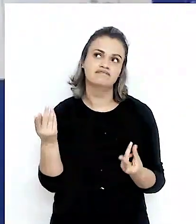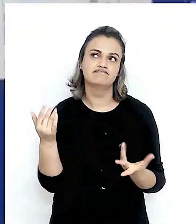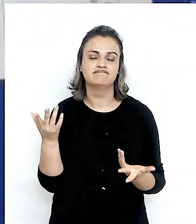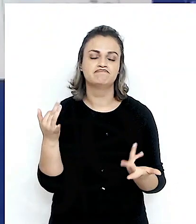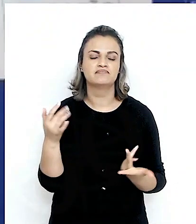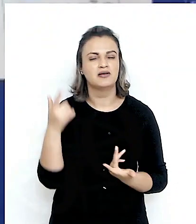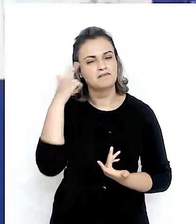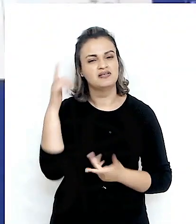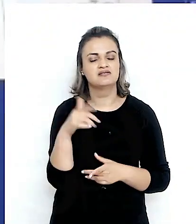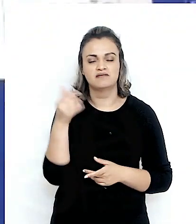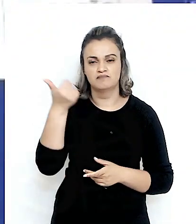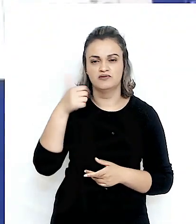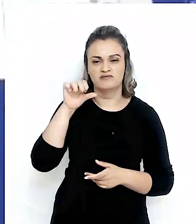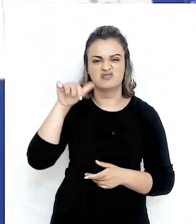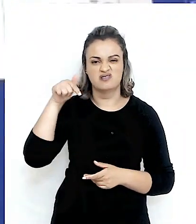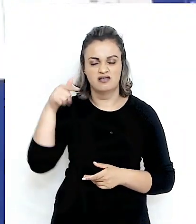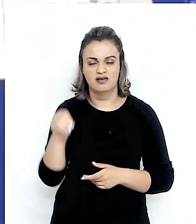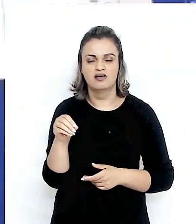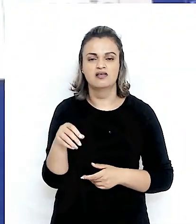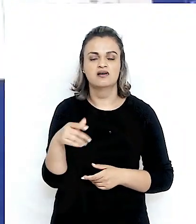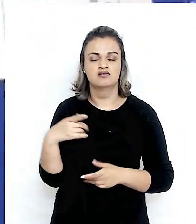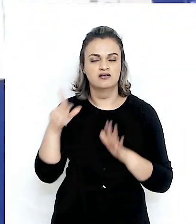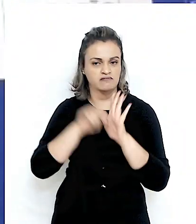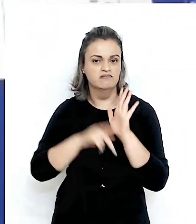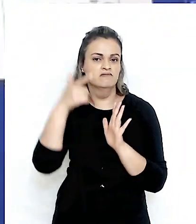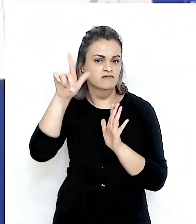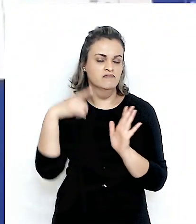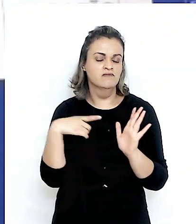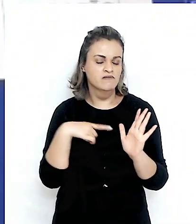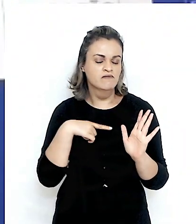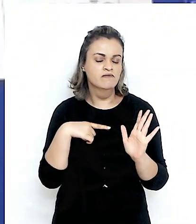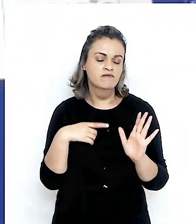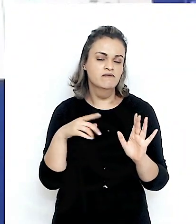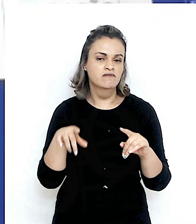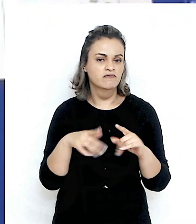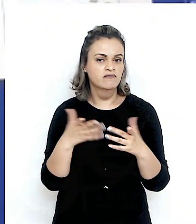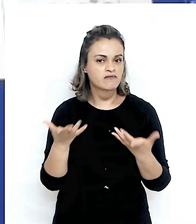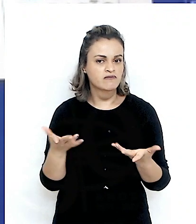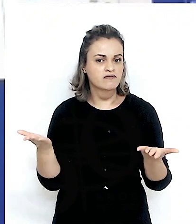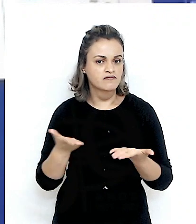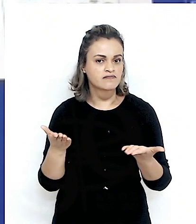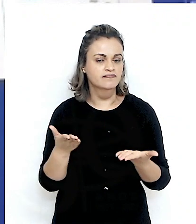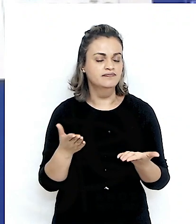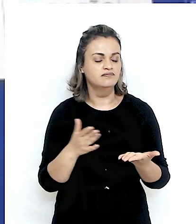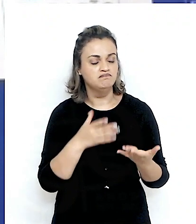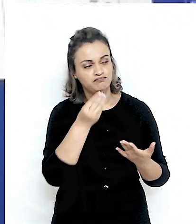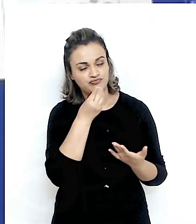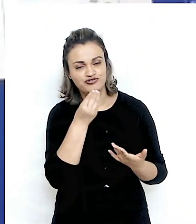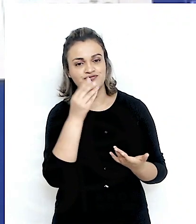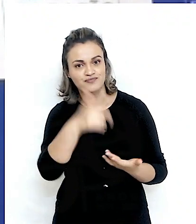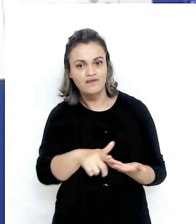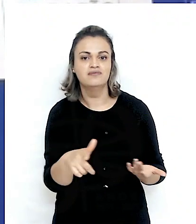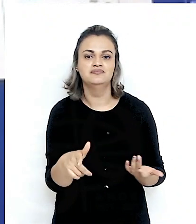como na década de 70, já tivemos o Predecer, por que não ter uma nova edição no